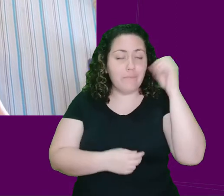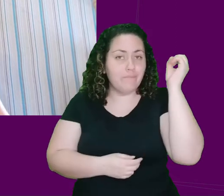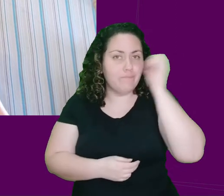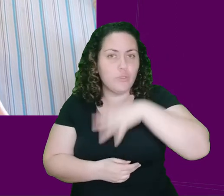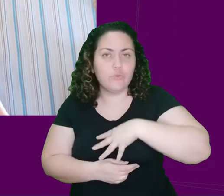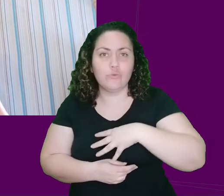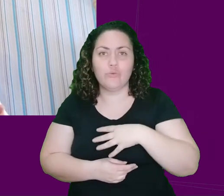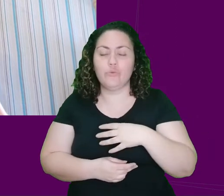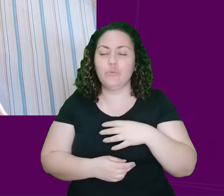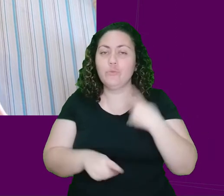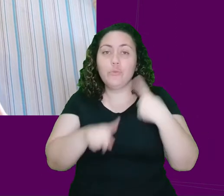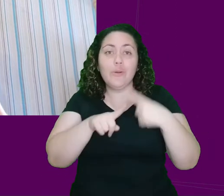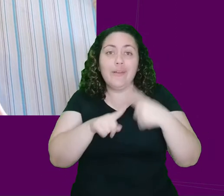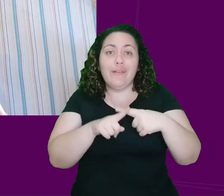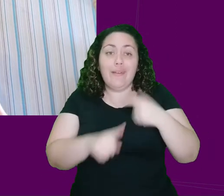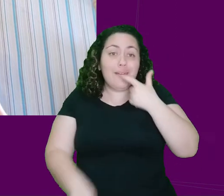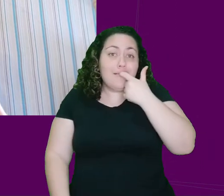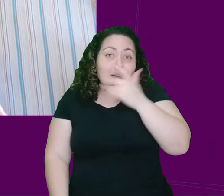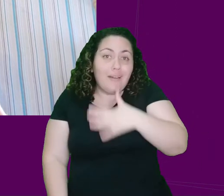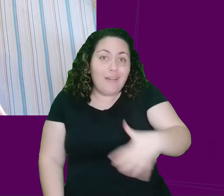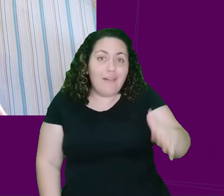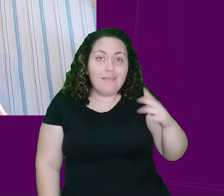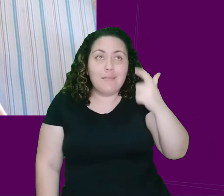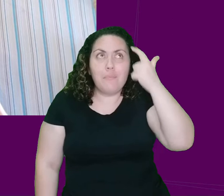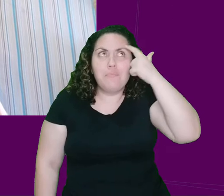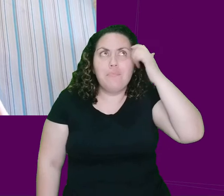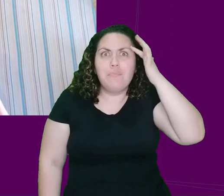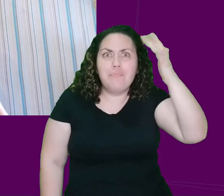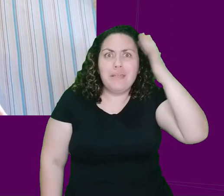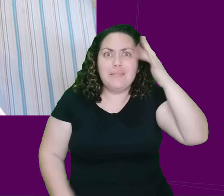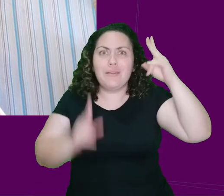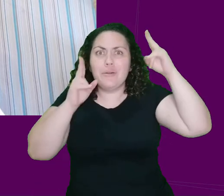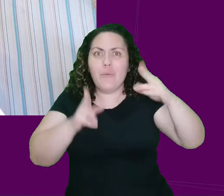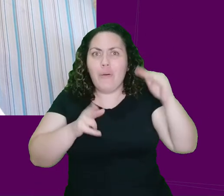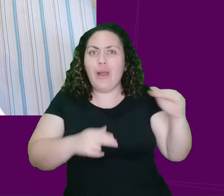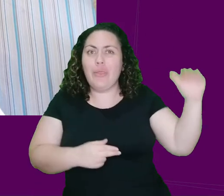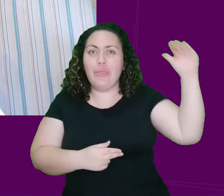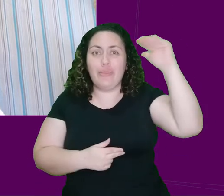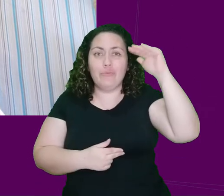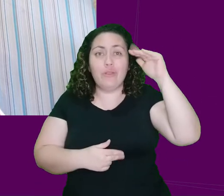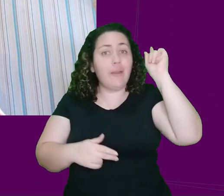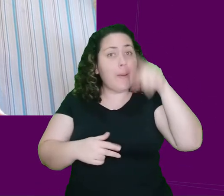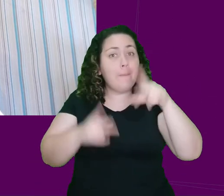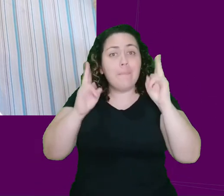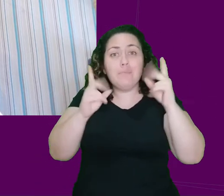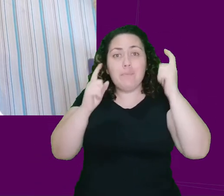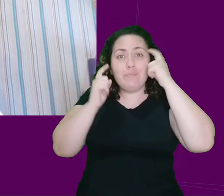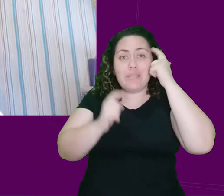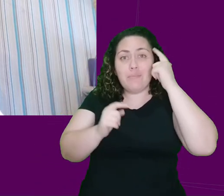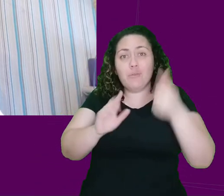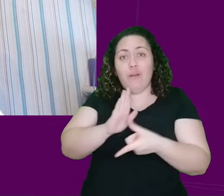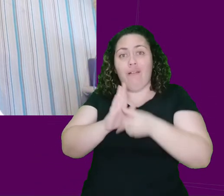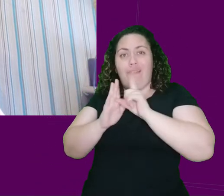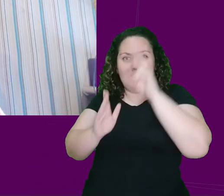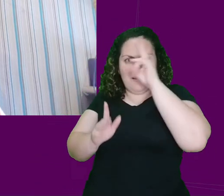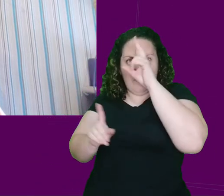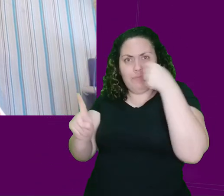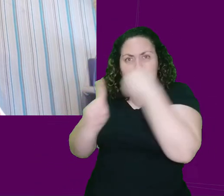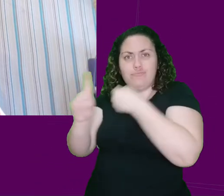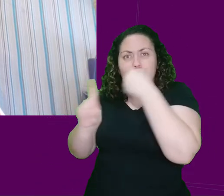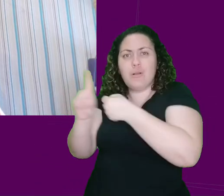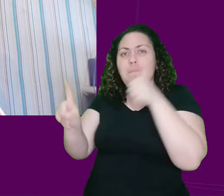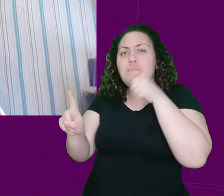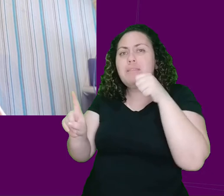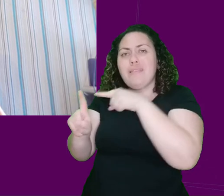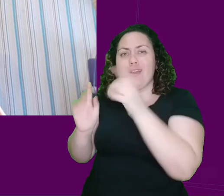quão absurdo é fato de uma criança raciocinar desse jeito. É o mesmo pensamento que levou ela a bater na coleguinha, porque sabia